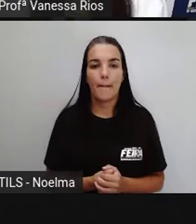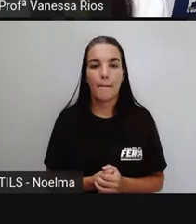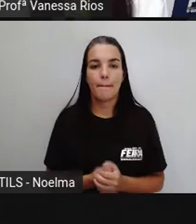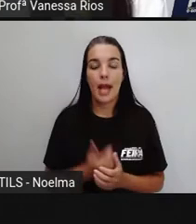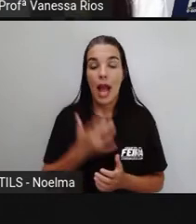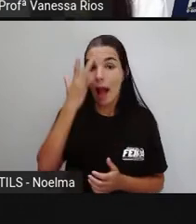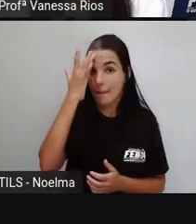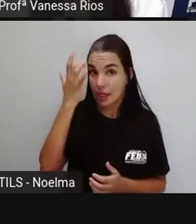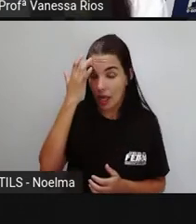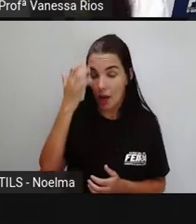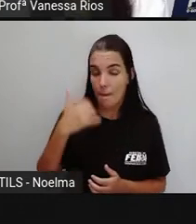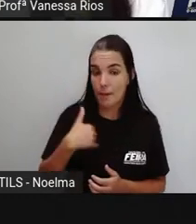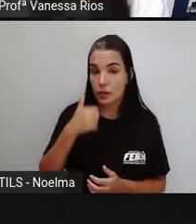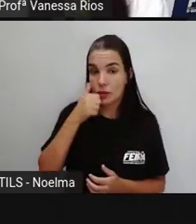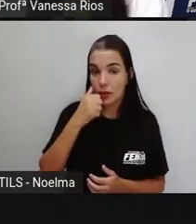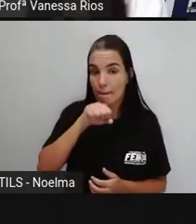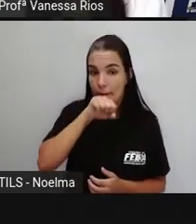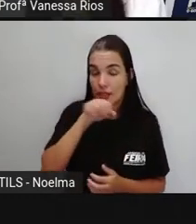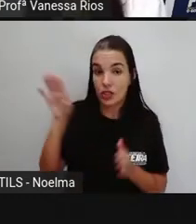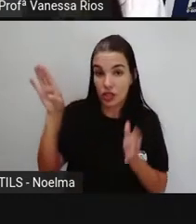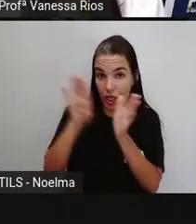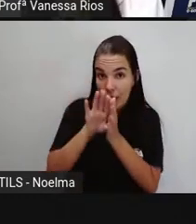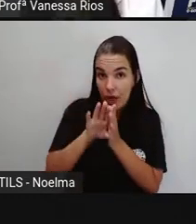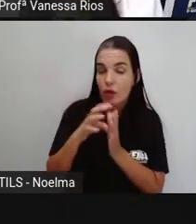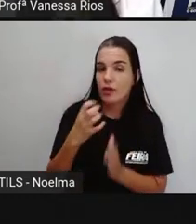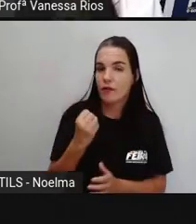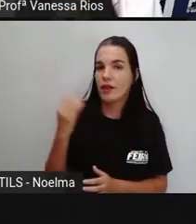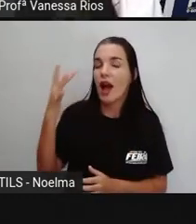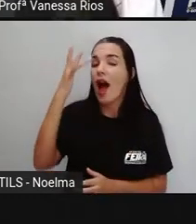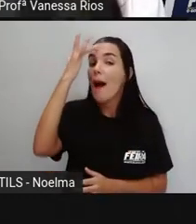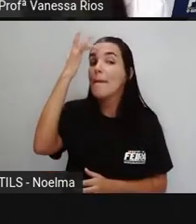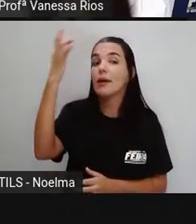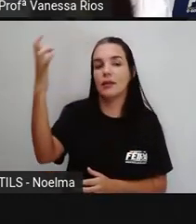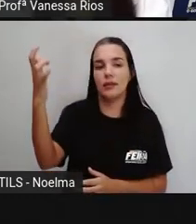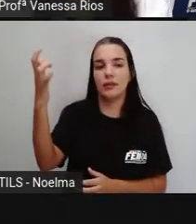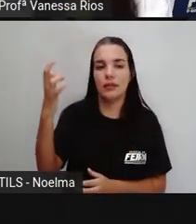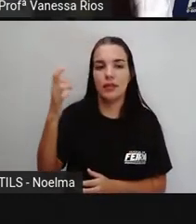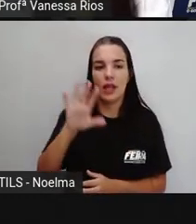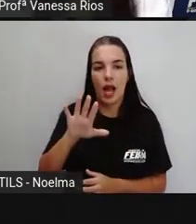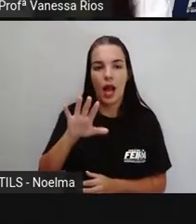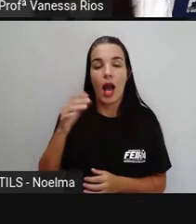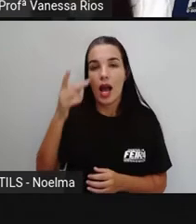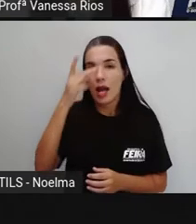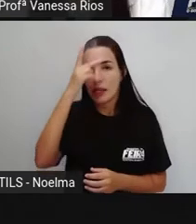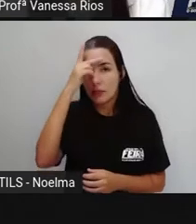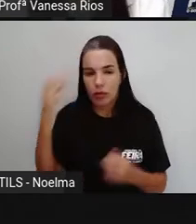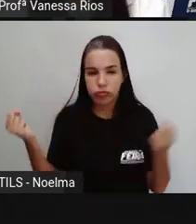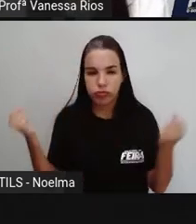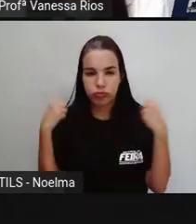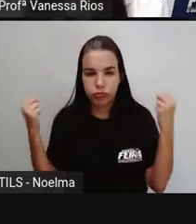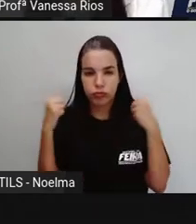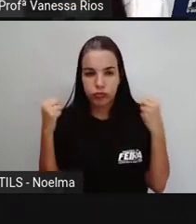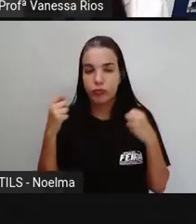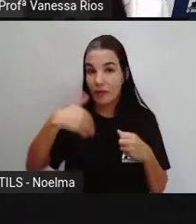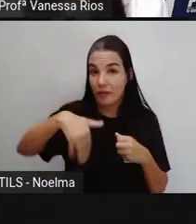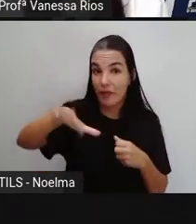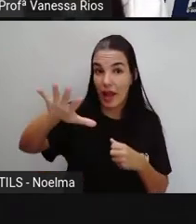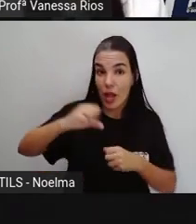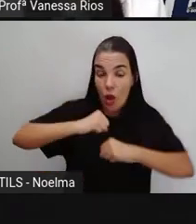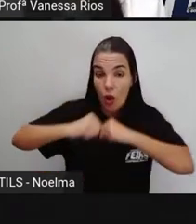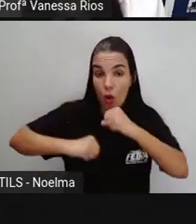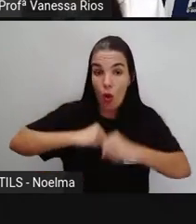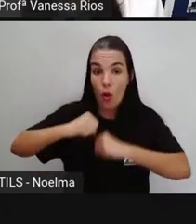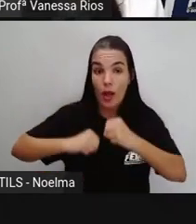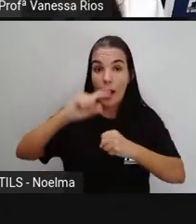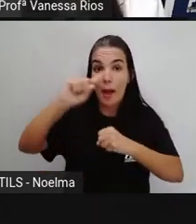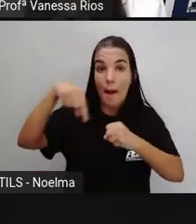vamos lá. Amanhã, os meus pais chegarão de viagem. Os atletas correrão a maratona na próxima